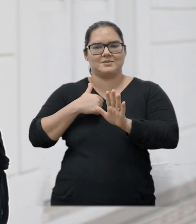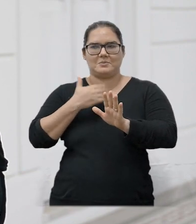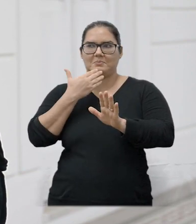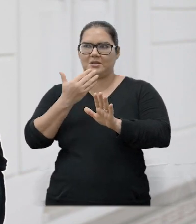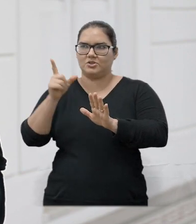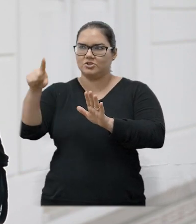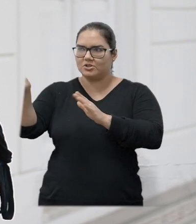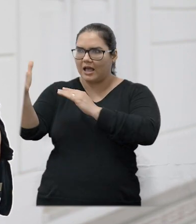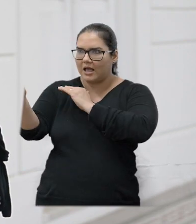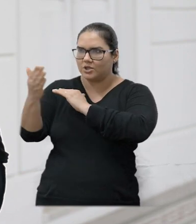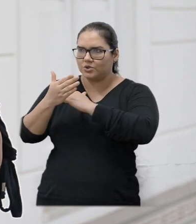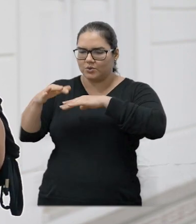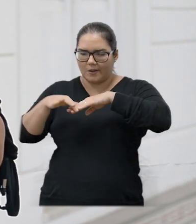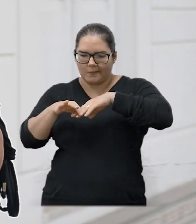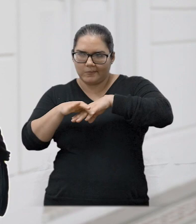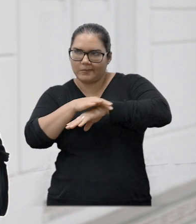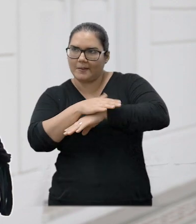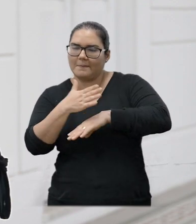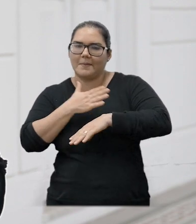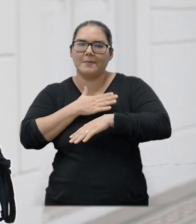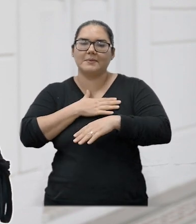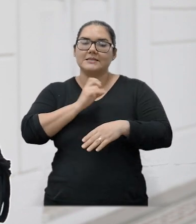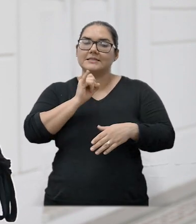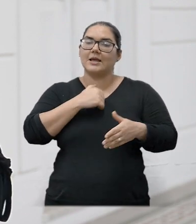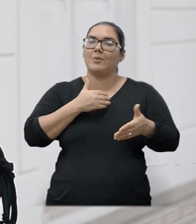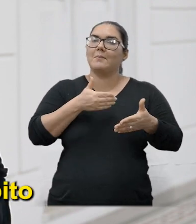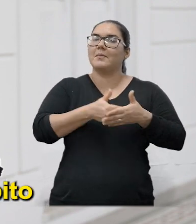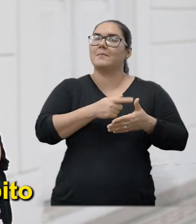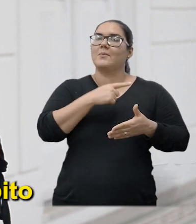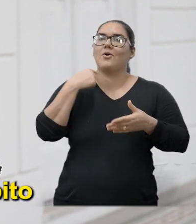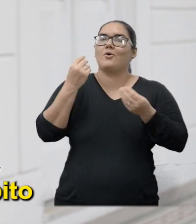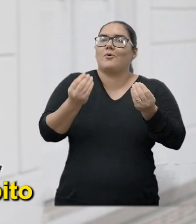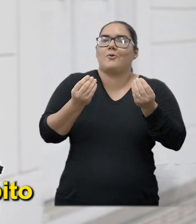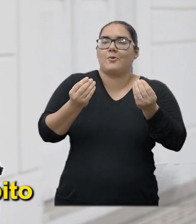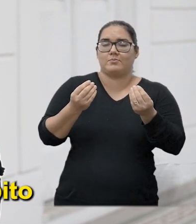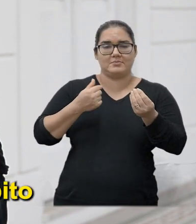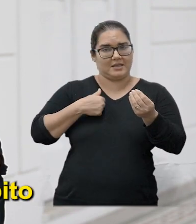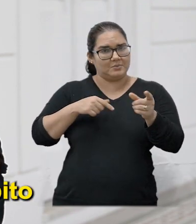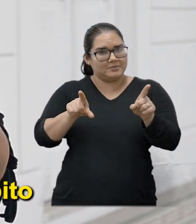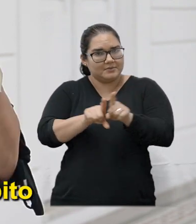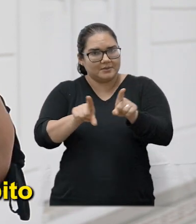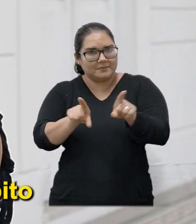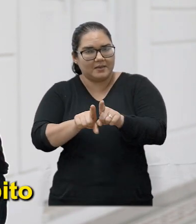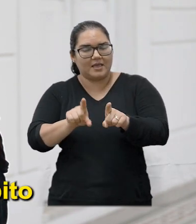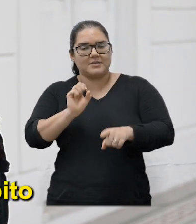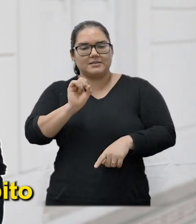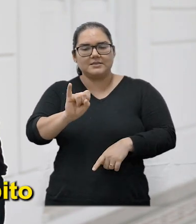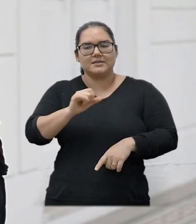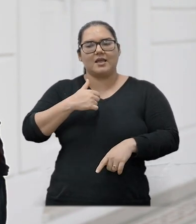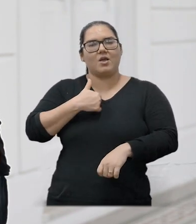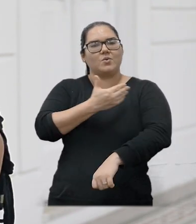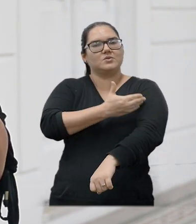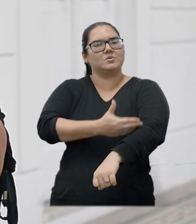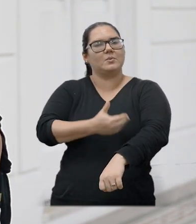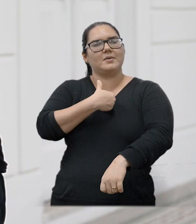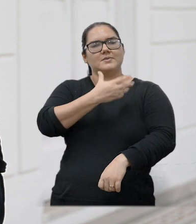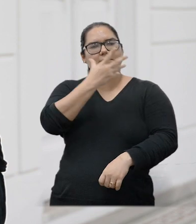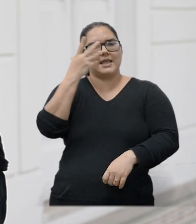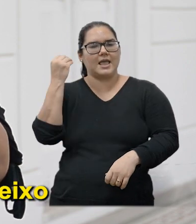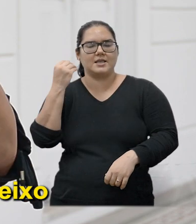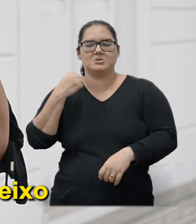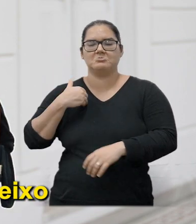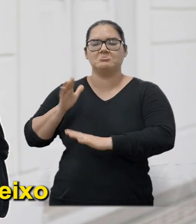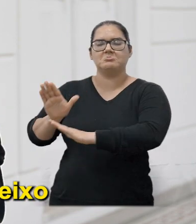Aquelas meias Em estado Terminal Até eu mesma Quando deixo de lado O hábito E tomo